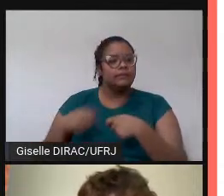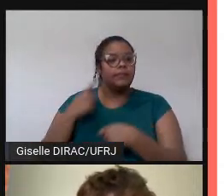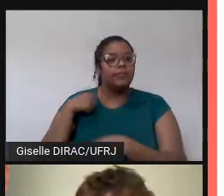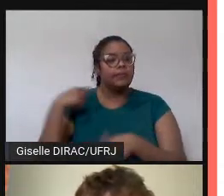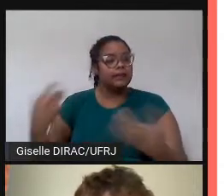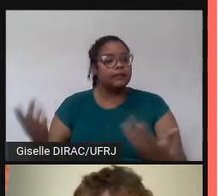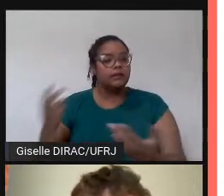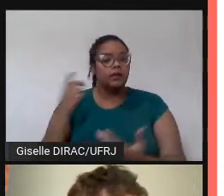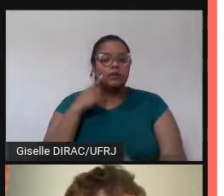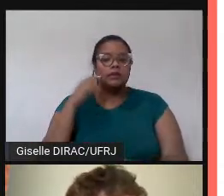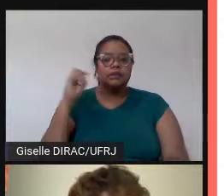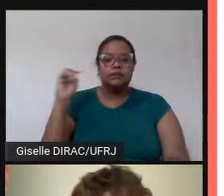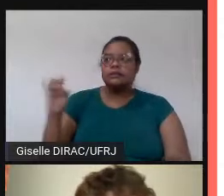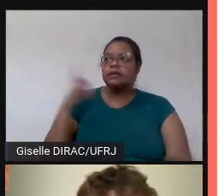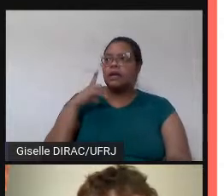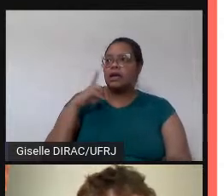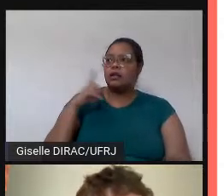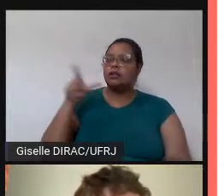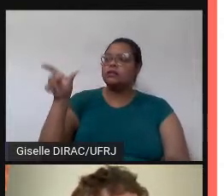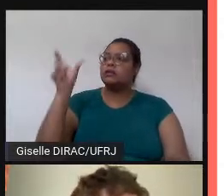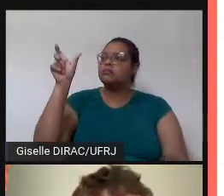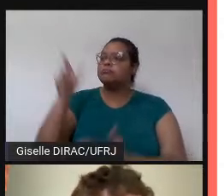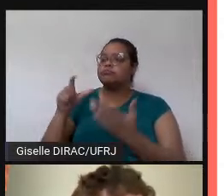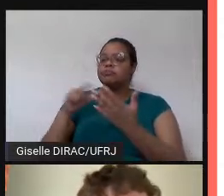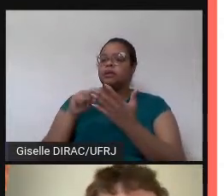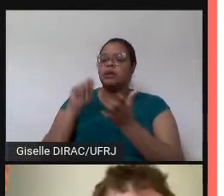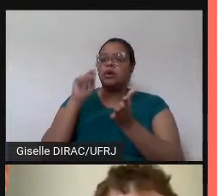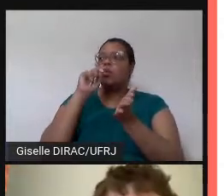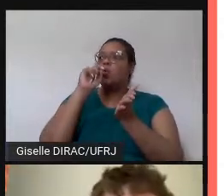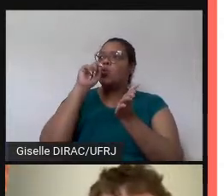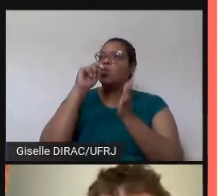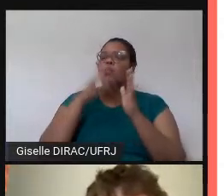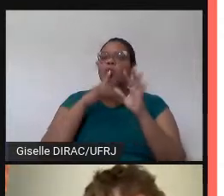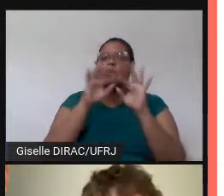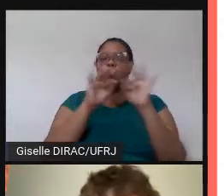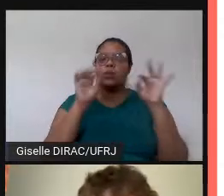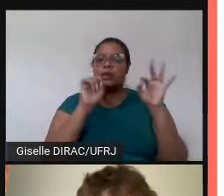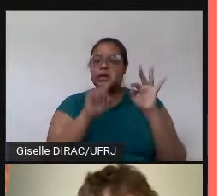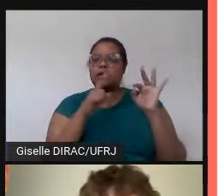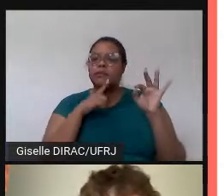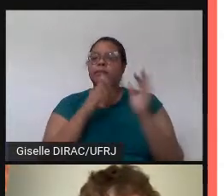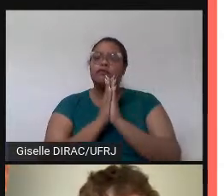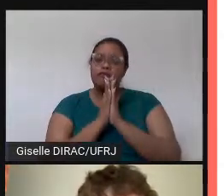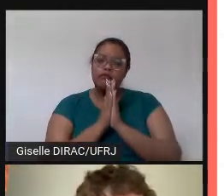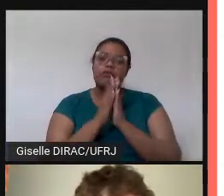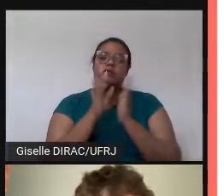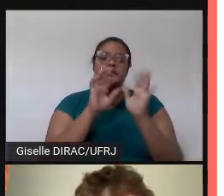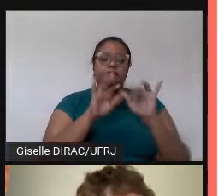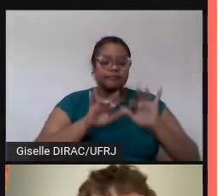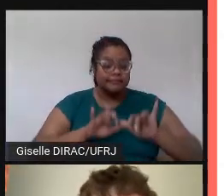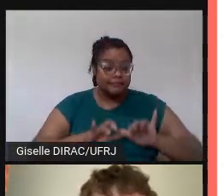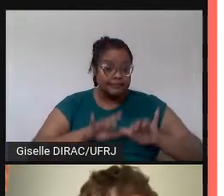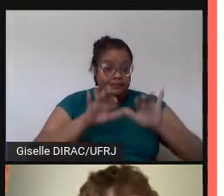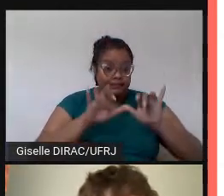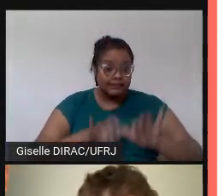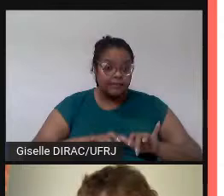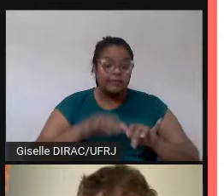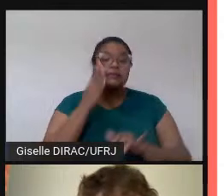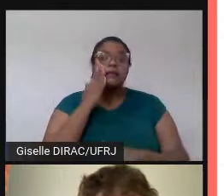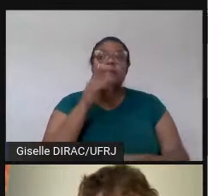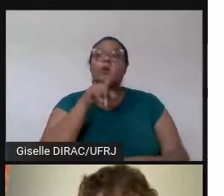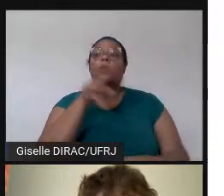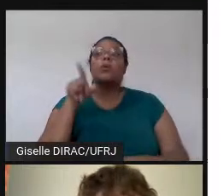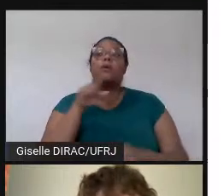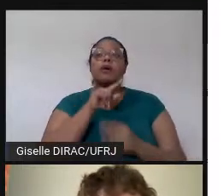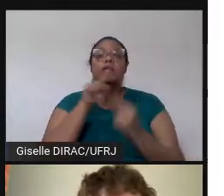formulário para preenchimento de demanda, eu peço que os alunos, por favor, preencham, para a gente poder saber o que oferecer para vocês.